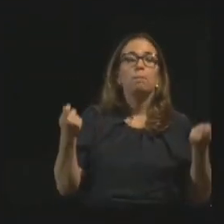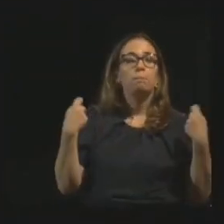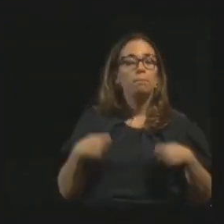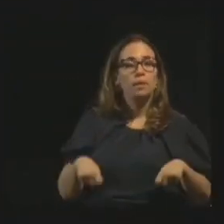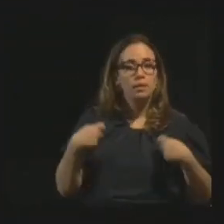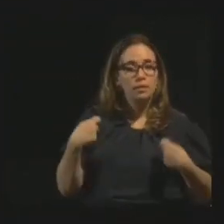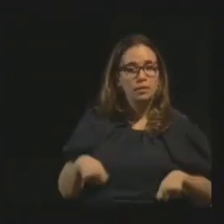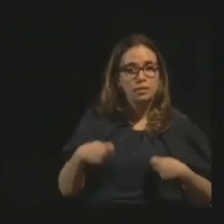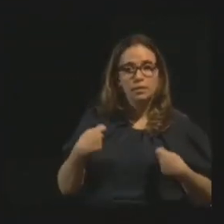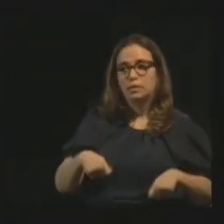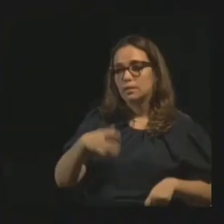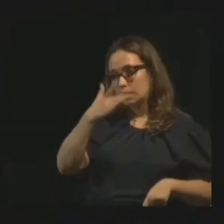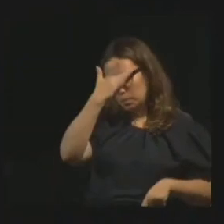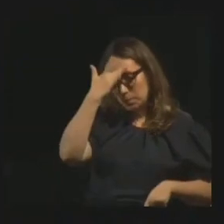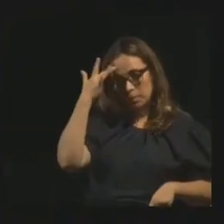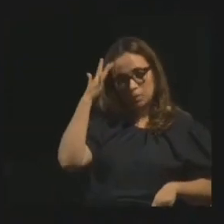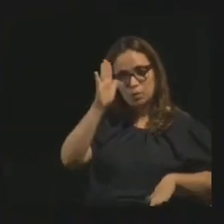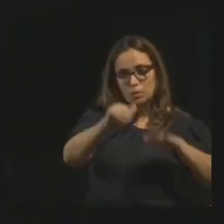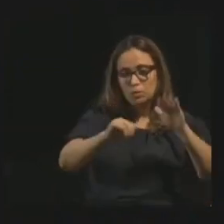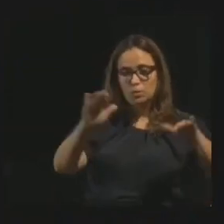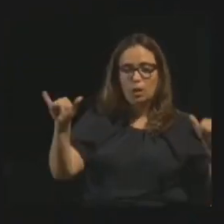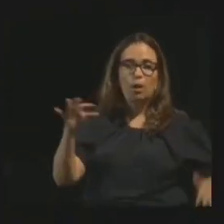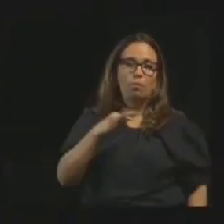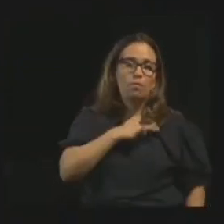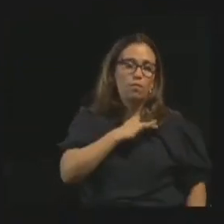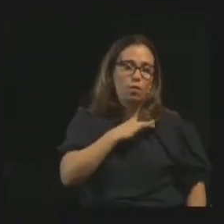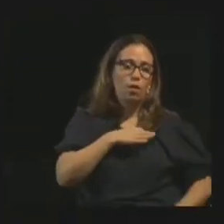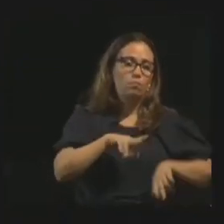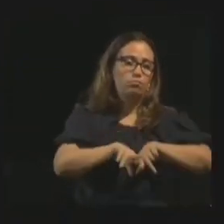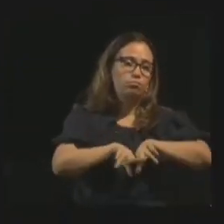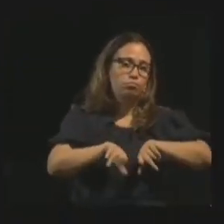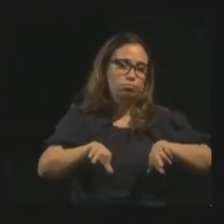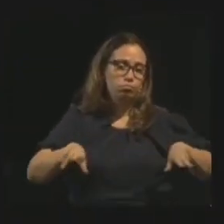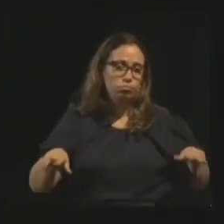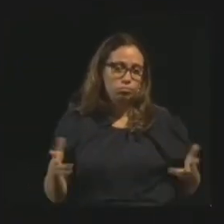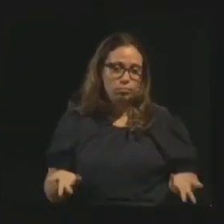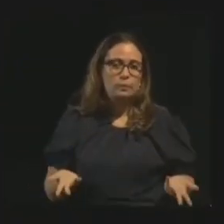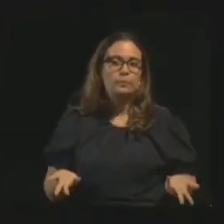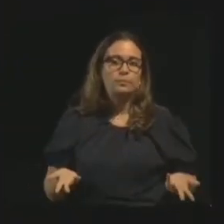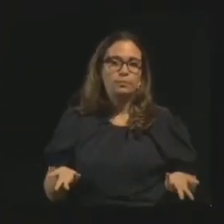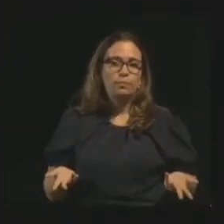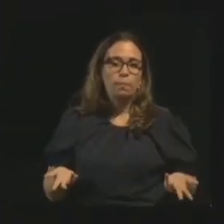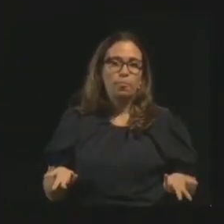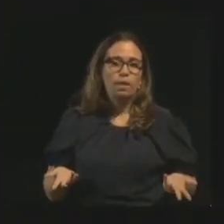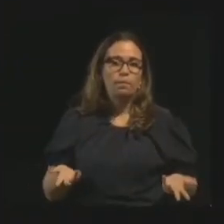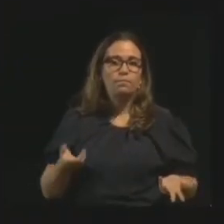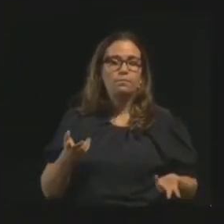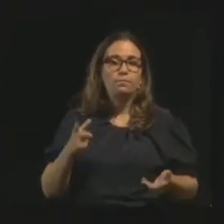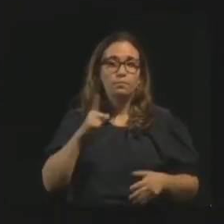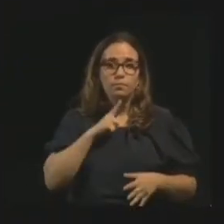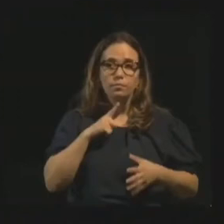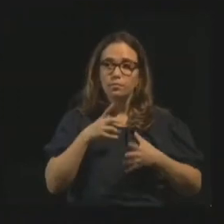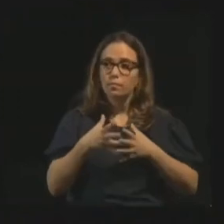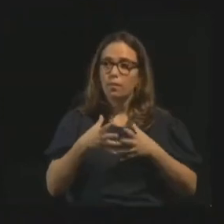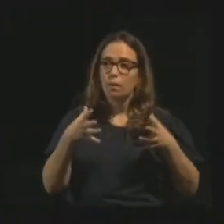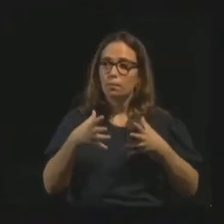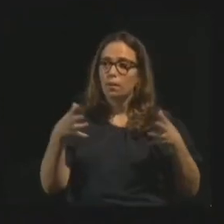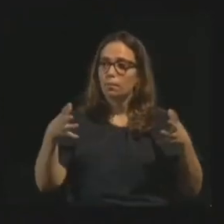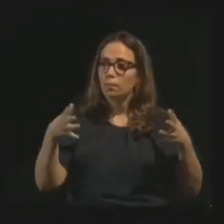precisando de trabalhadores, para tantas atividades que a casa exerce, cada dia crescendo mais,